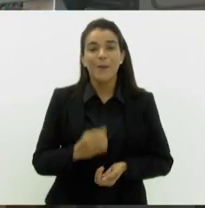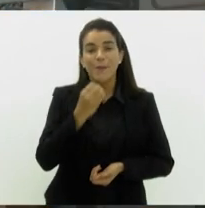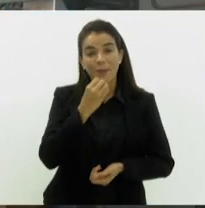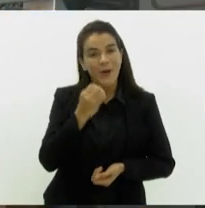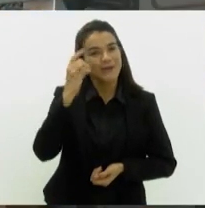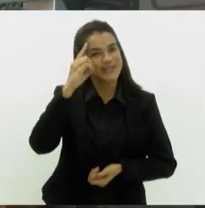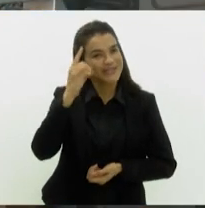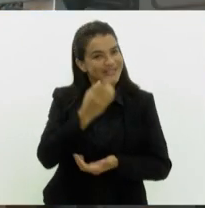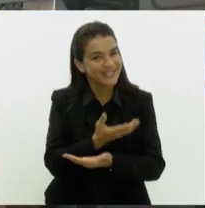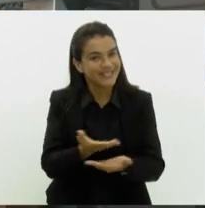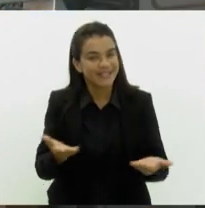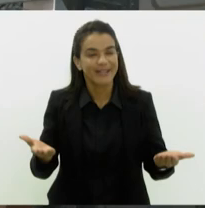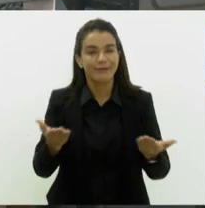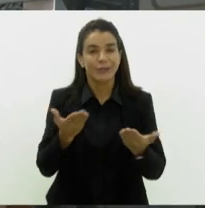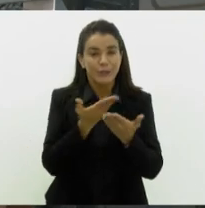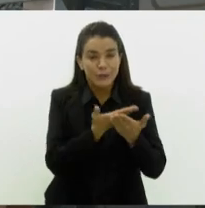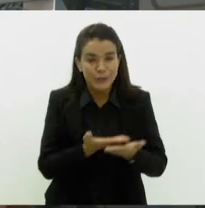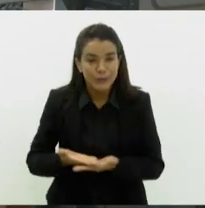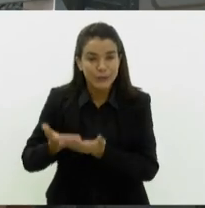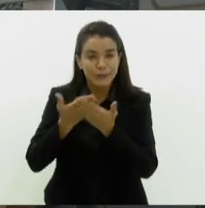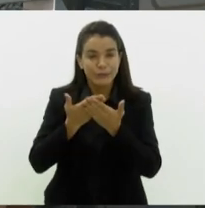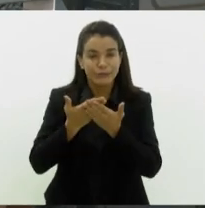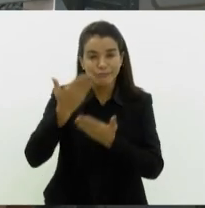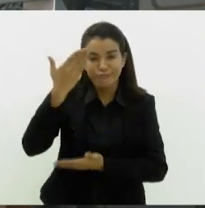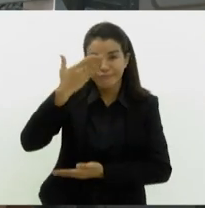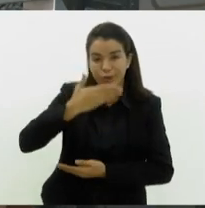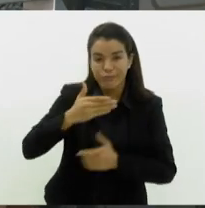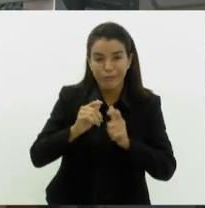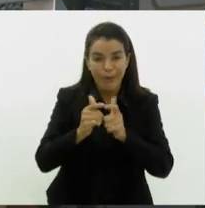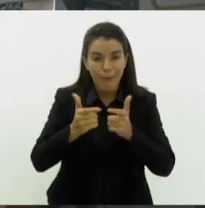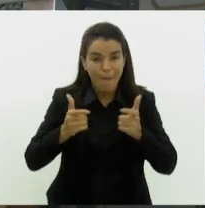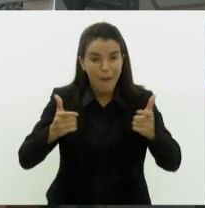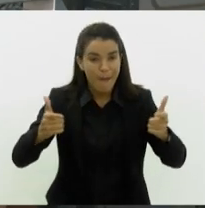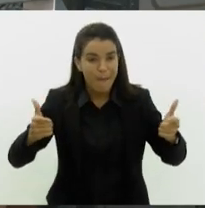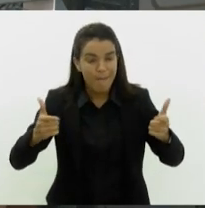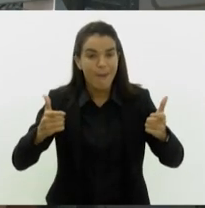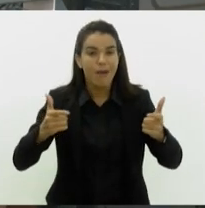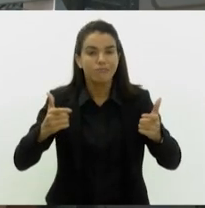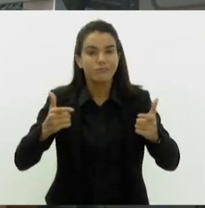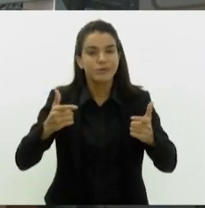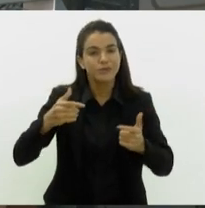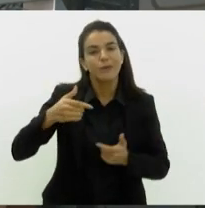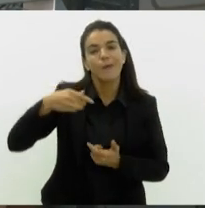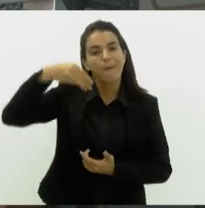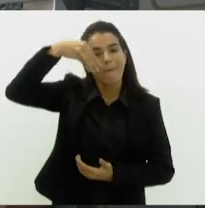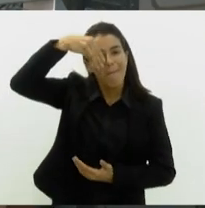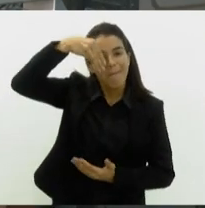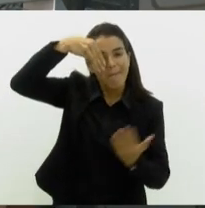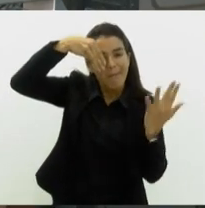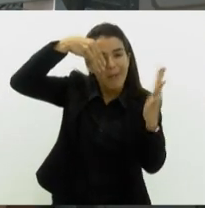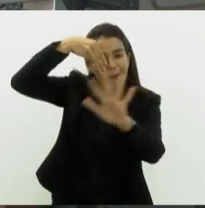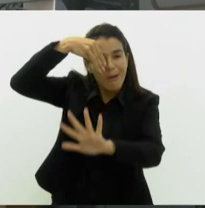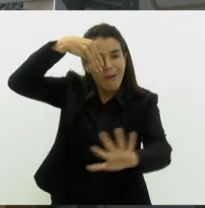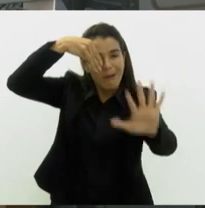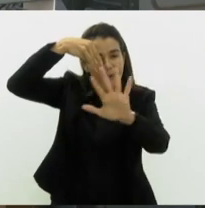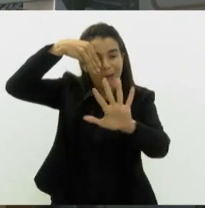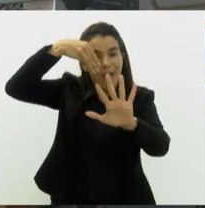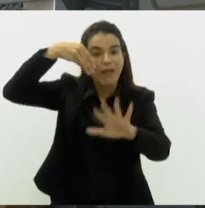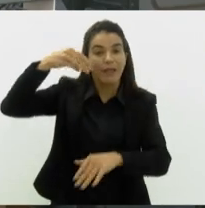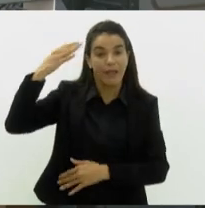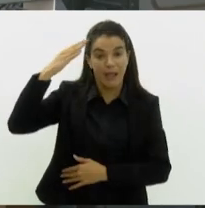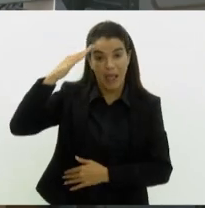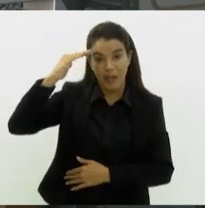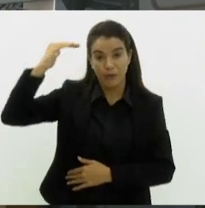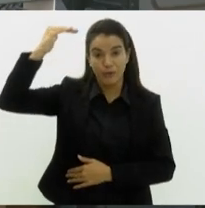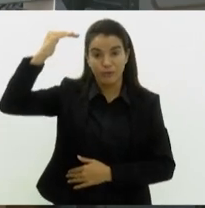Bom Dia. Estudos recentes mostraram um crescimento global da incidência dos casos de miopia em adultos e crianças.